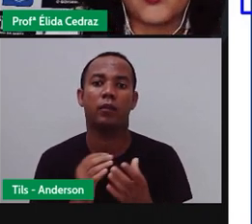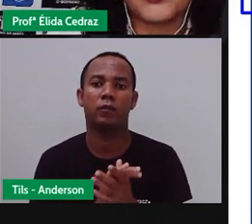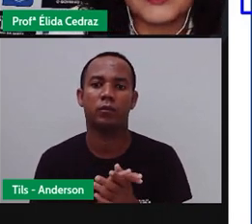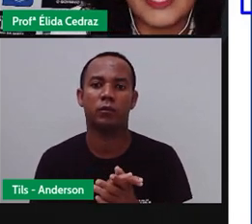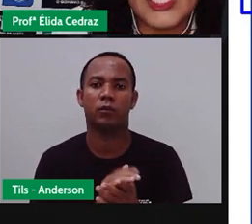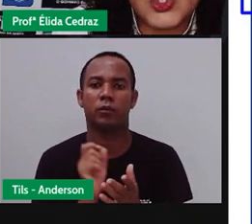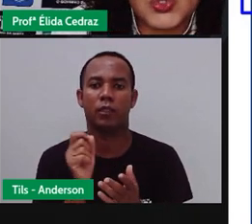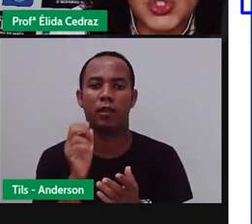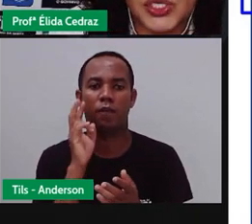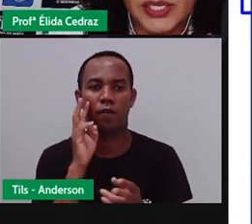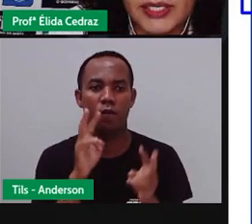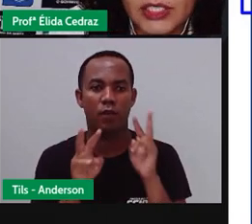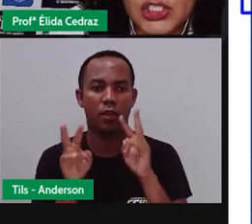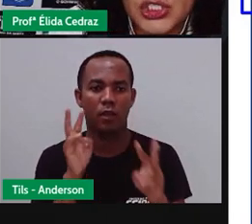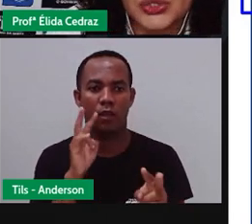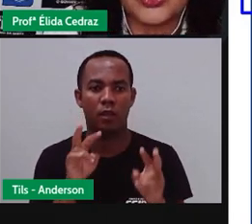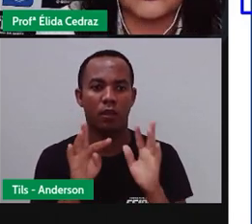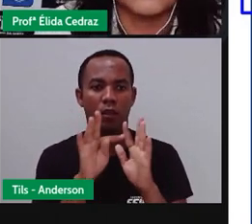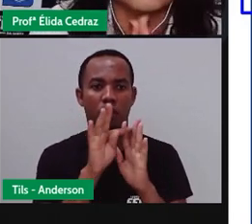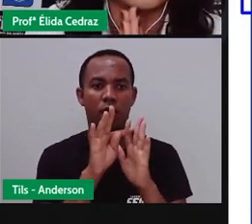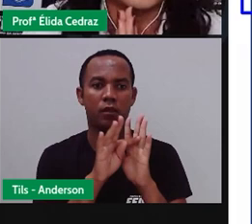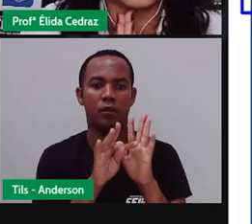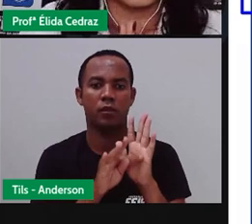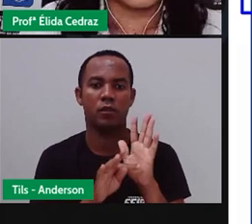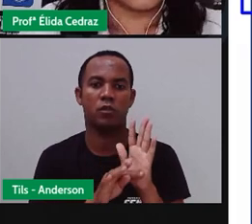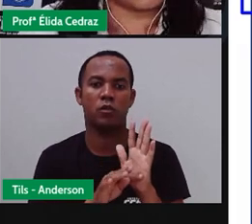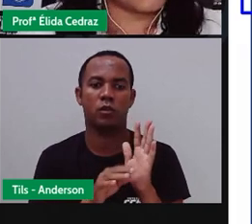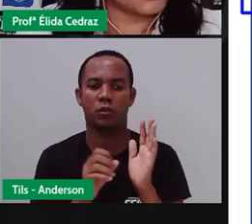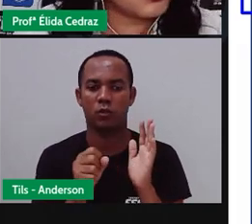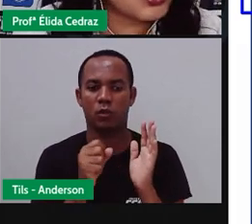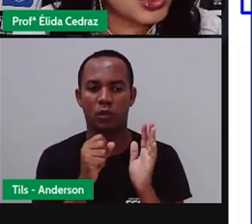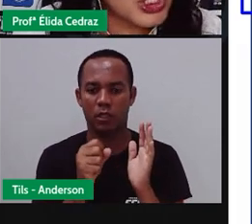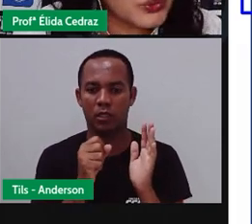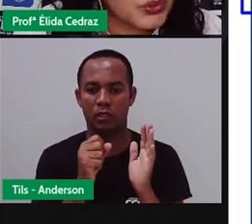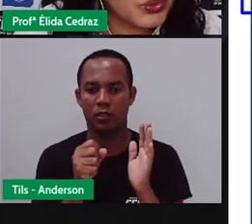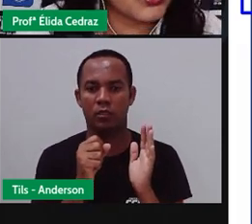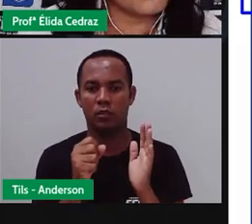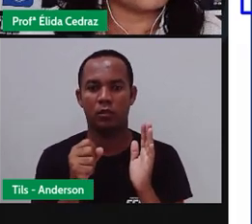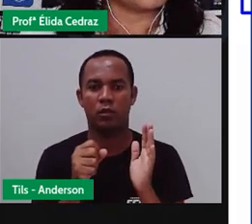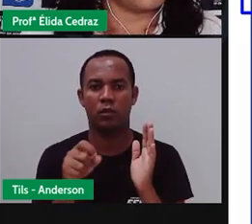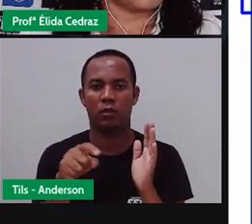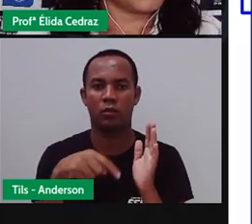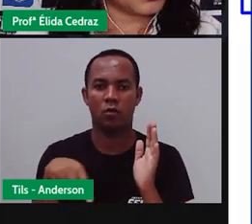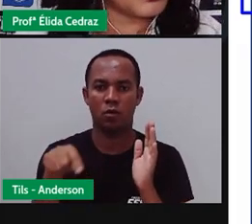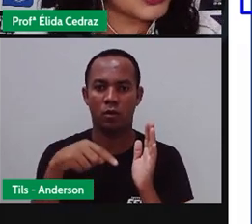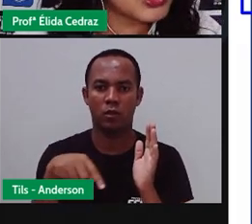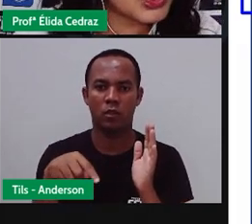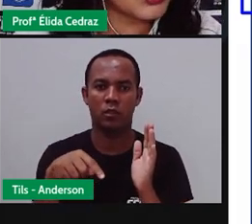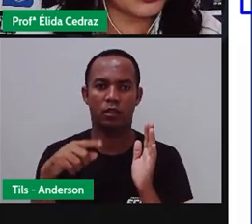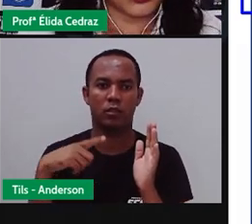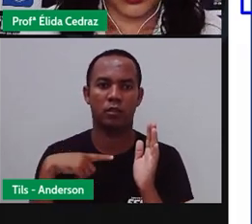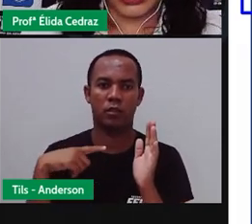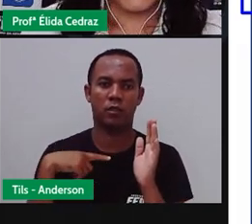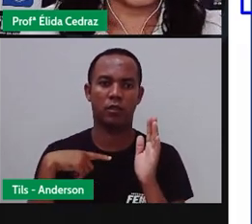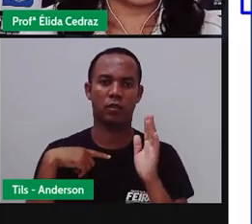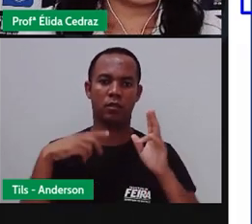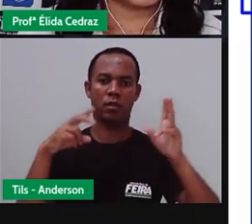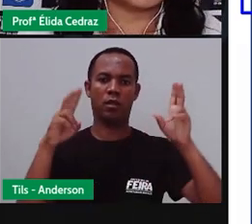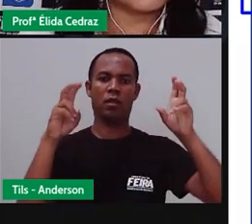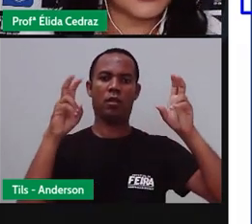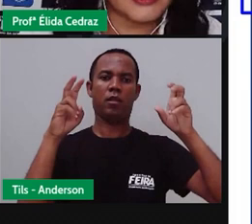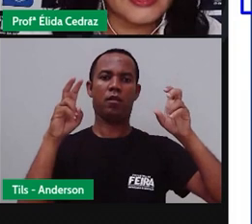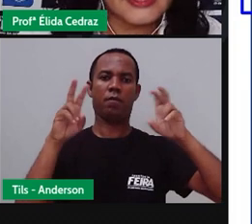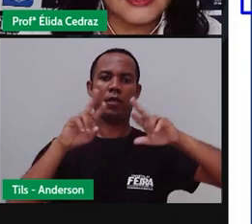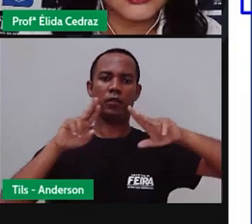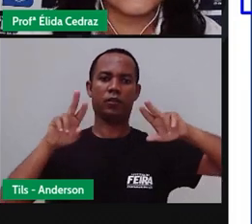um texto jornalístico, nós temos um título e um subtítulo, nós